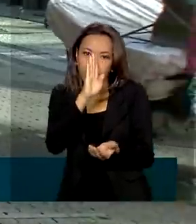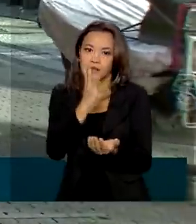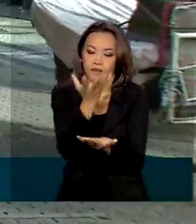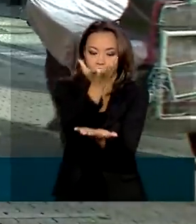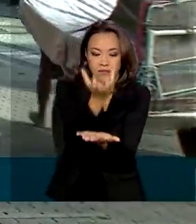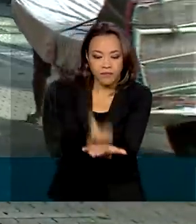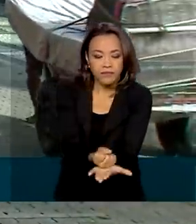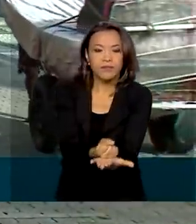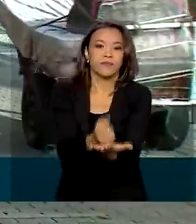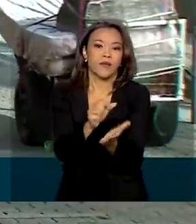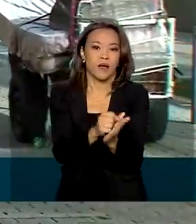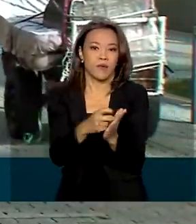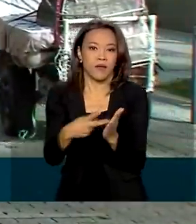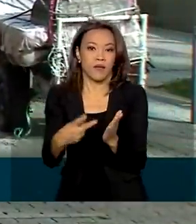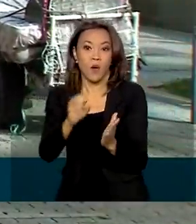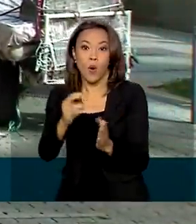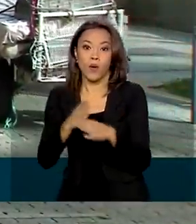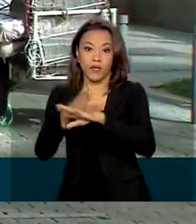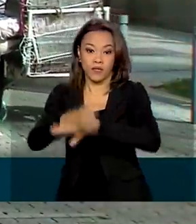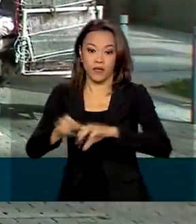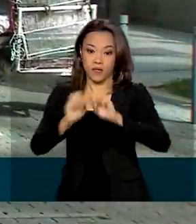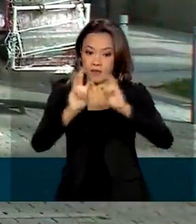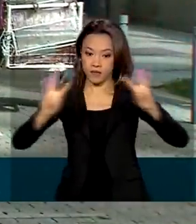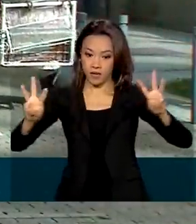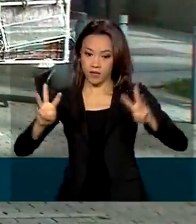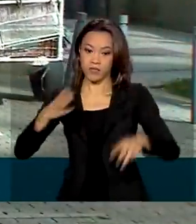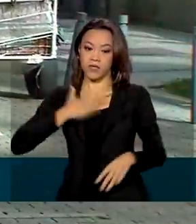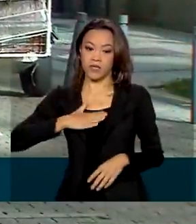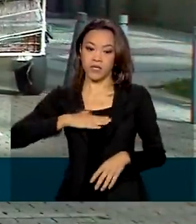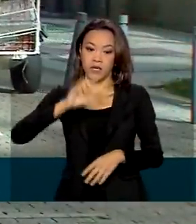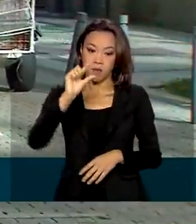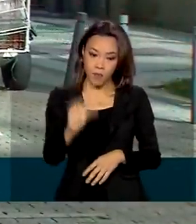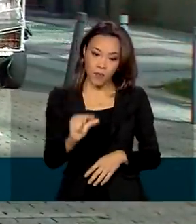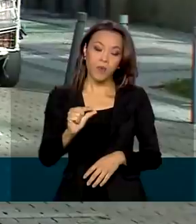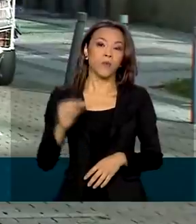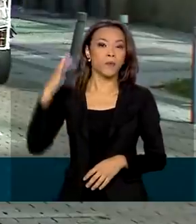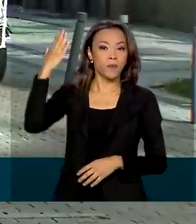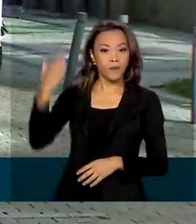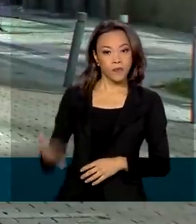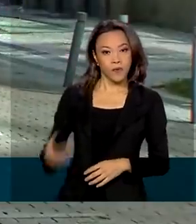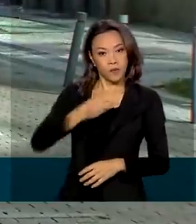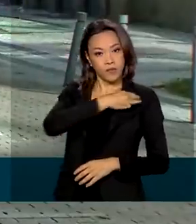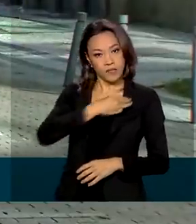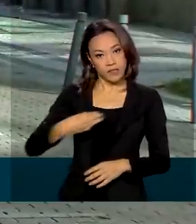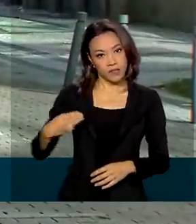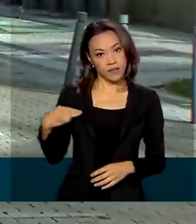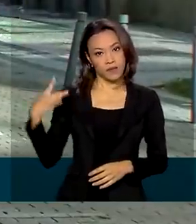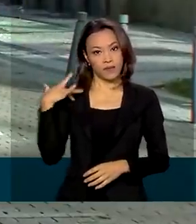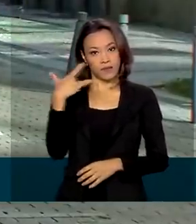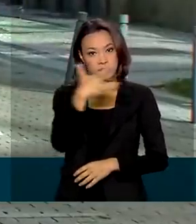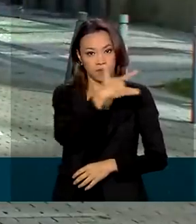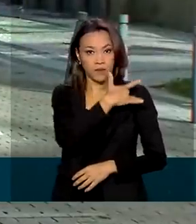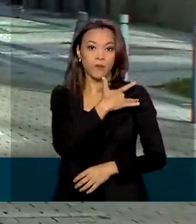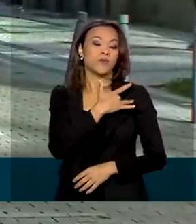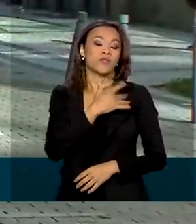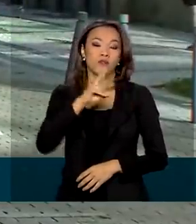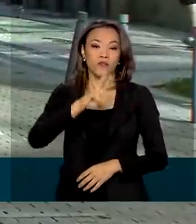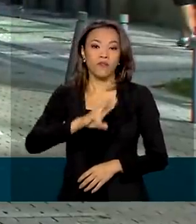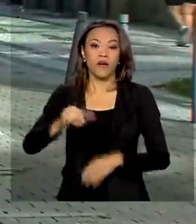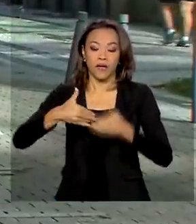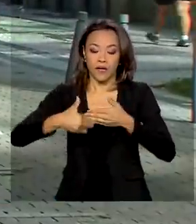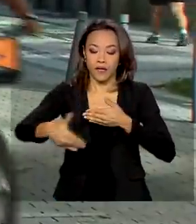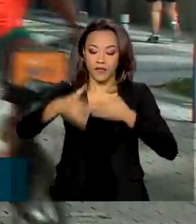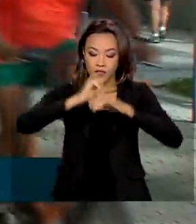celular ou entrar no site. E daqui a pouco, como você falou, o Ministro da Saúde, Eduardo Pazuello, lança o projeto